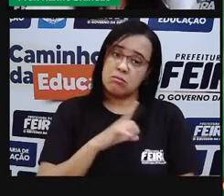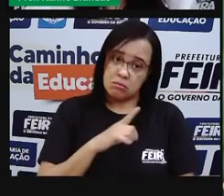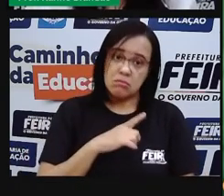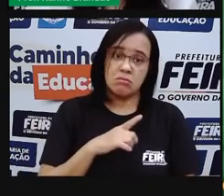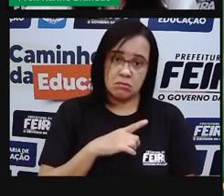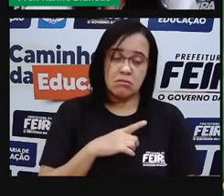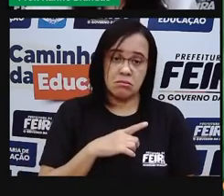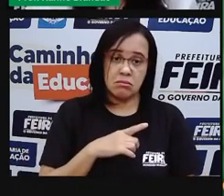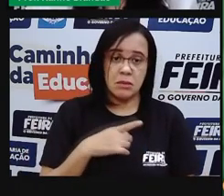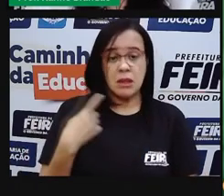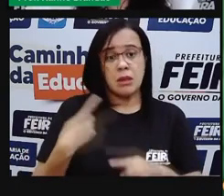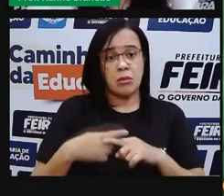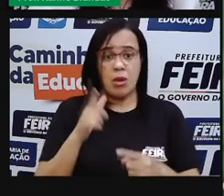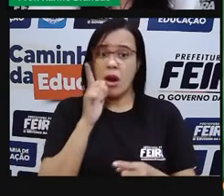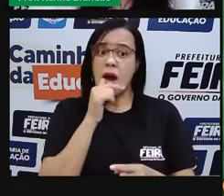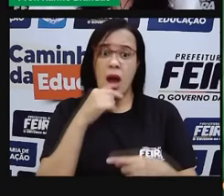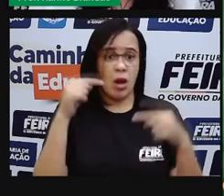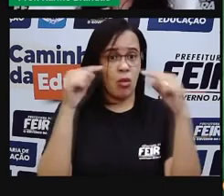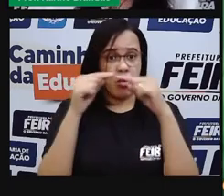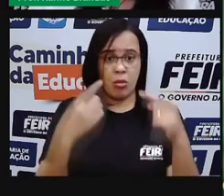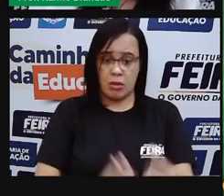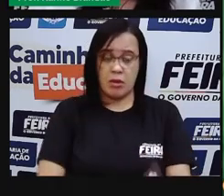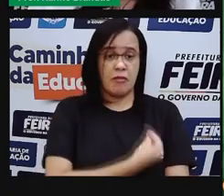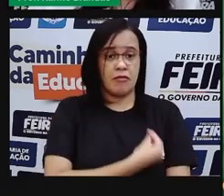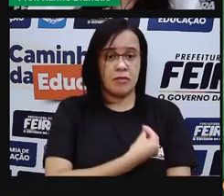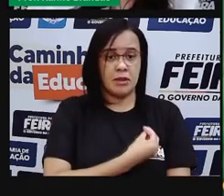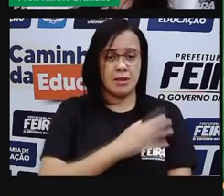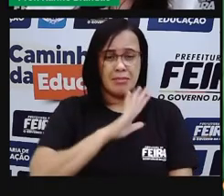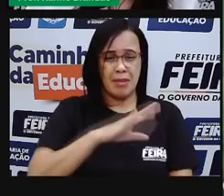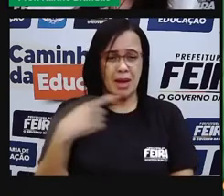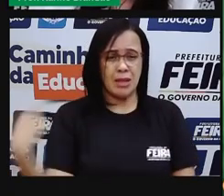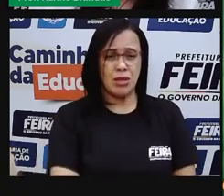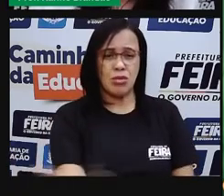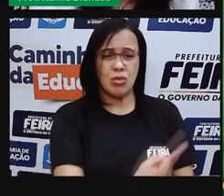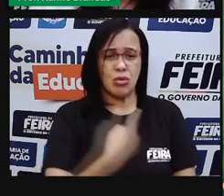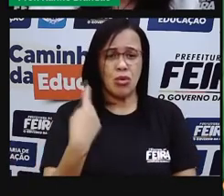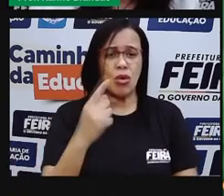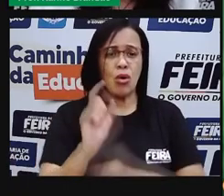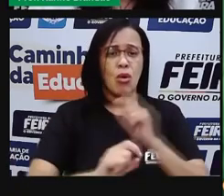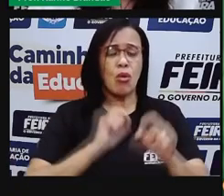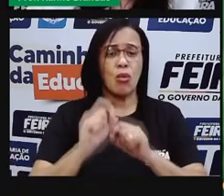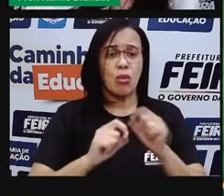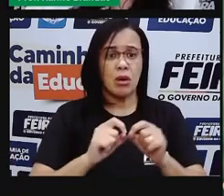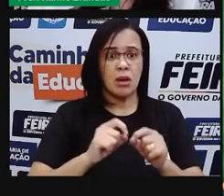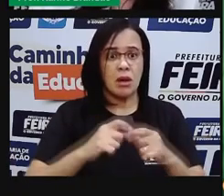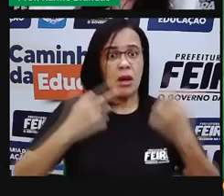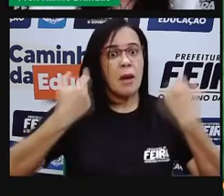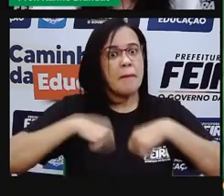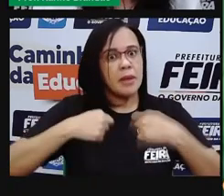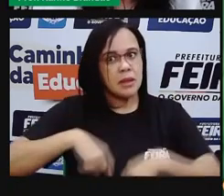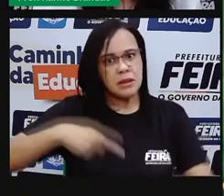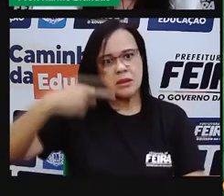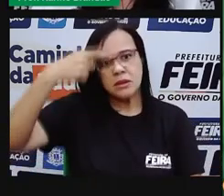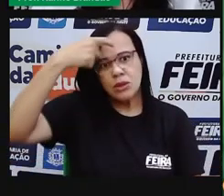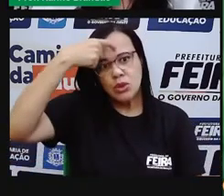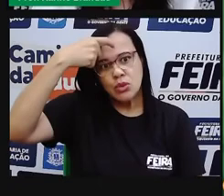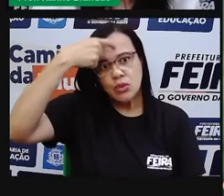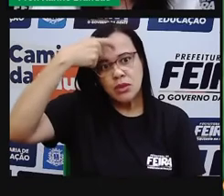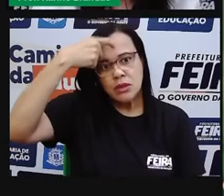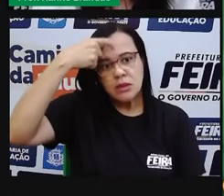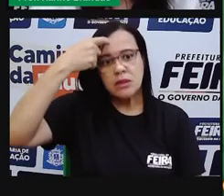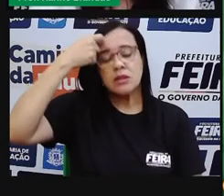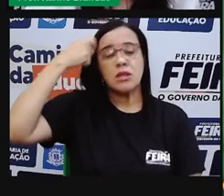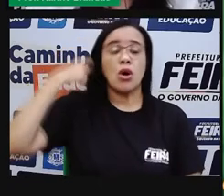habitam no nosso planeta. E o que a gente tem que fazer, então? A gente tem que fazer um consumo consciente, um uso mais